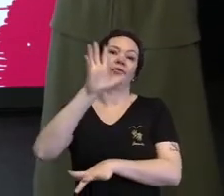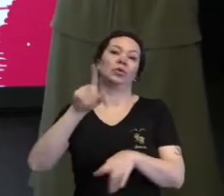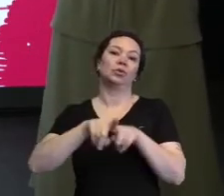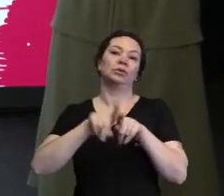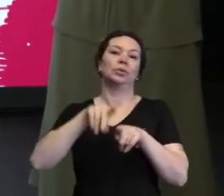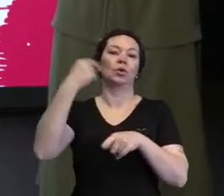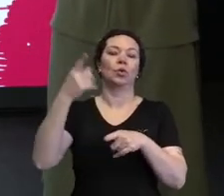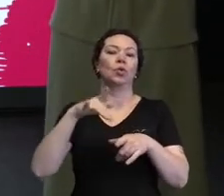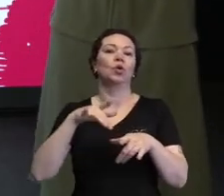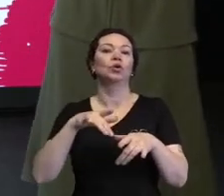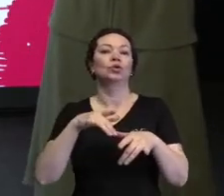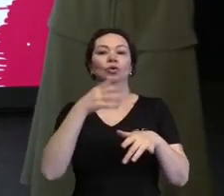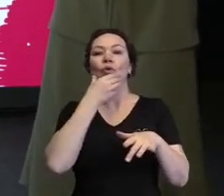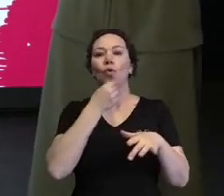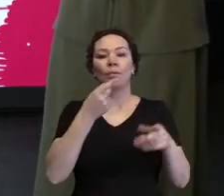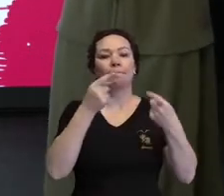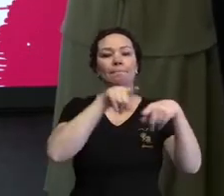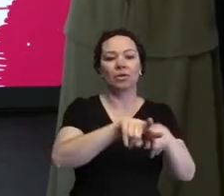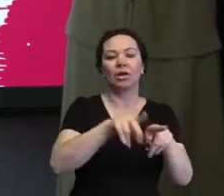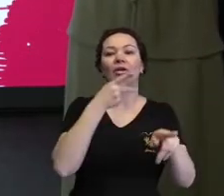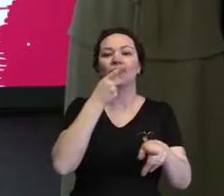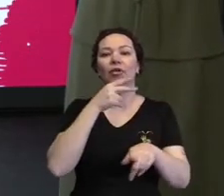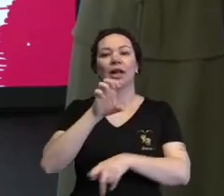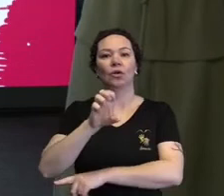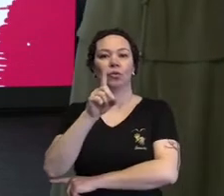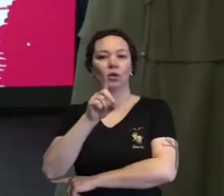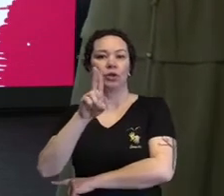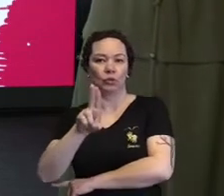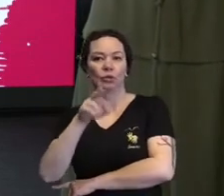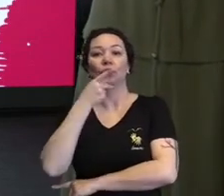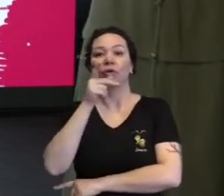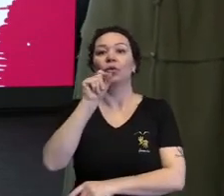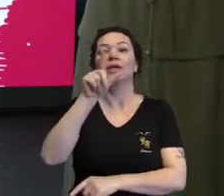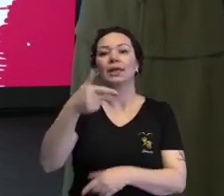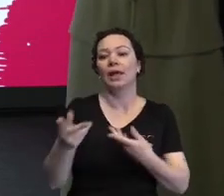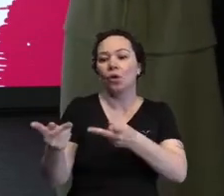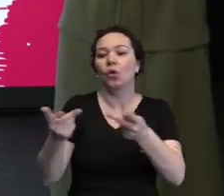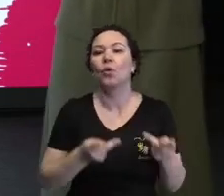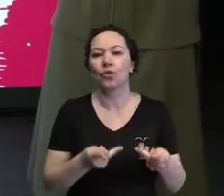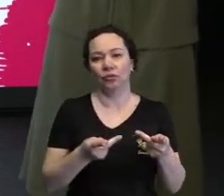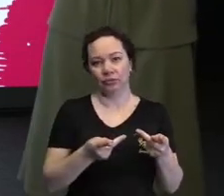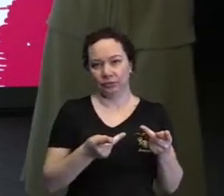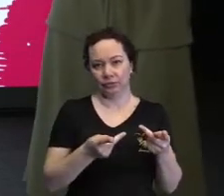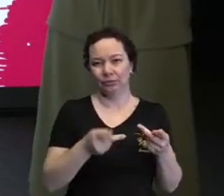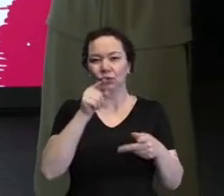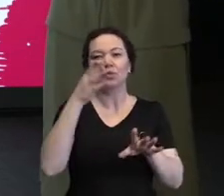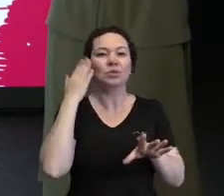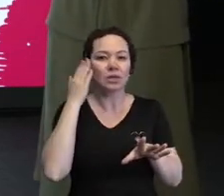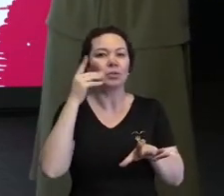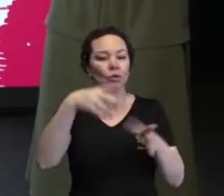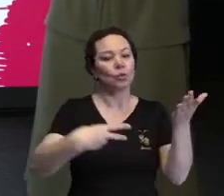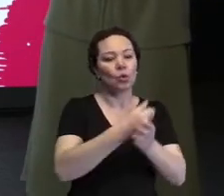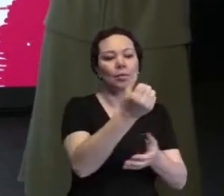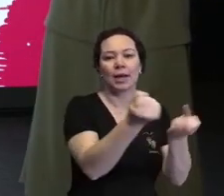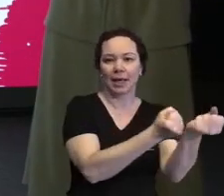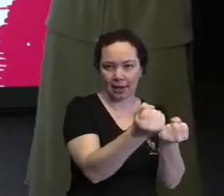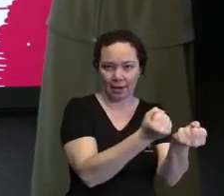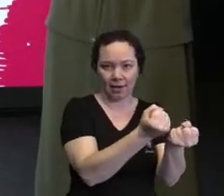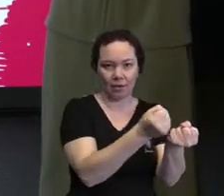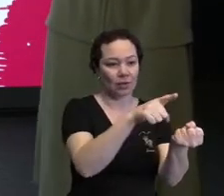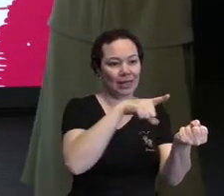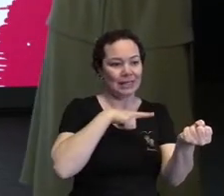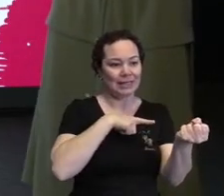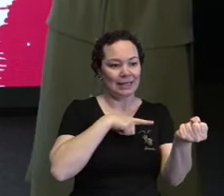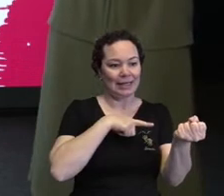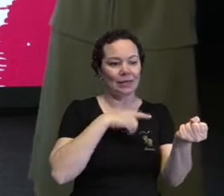fala, que é o Edu Lira, da ONG Gerando Falcões, que é um convite, né? Sabe quando você compra um carro e aí ele vem com uma